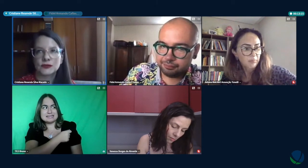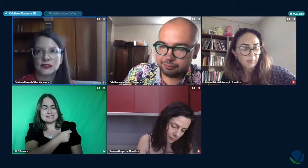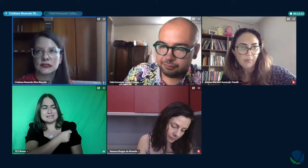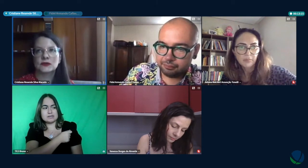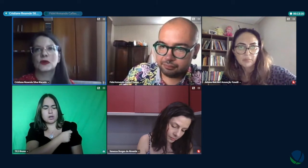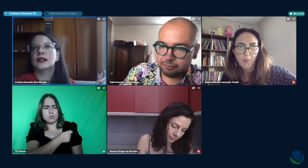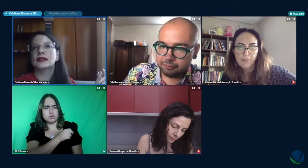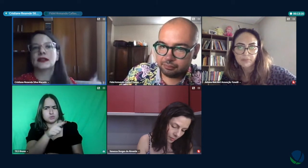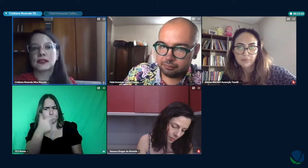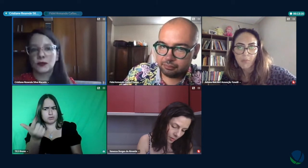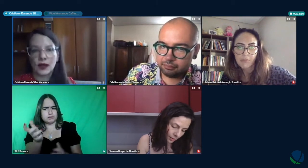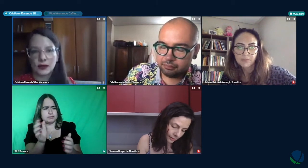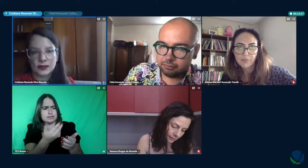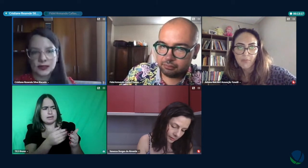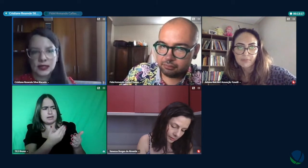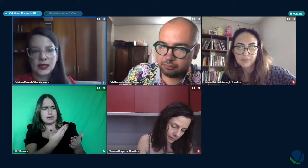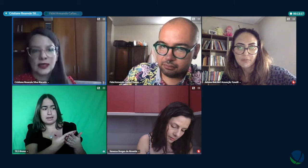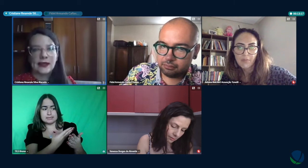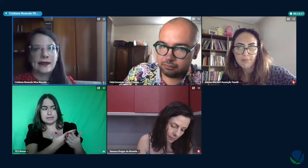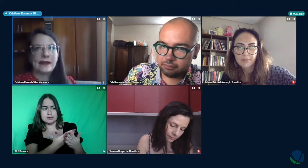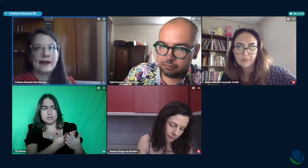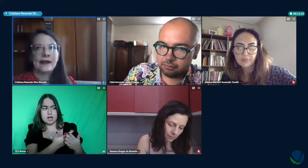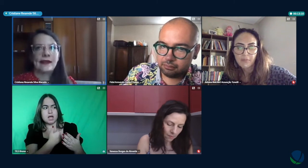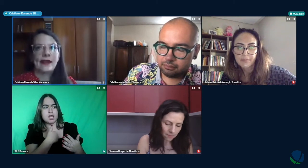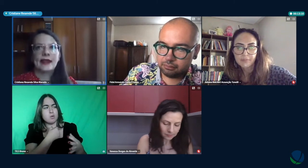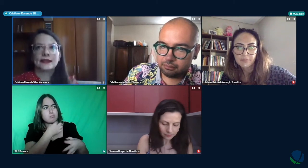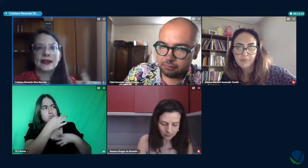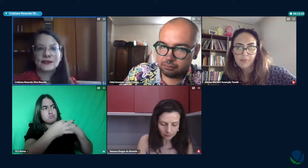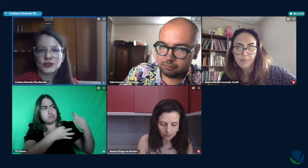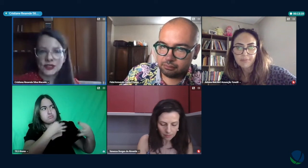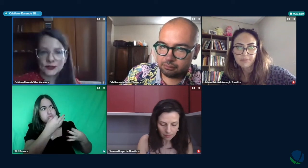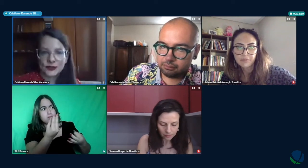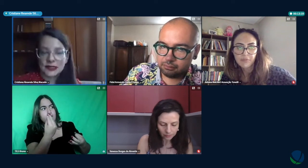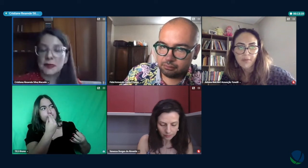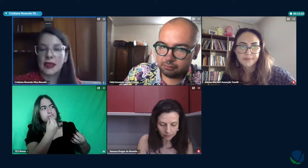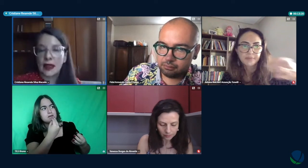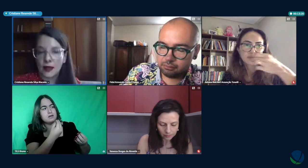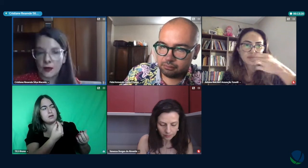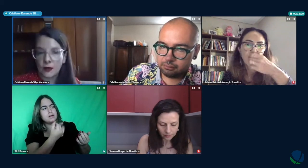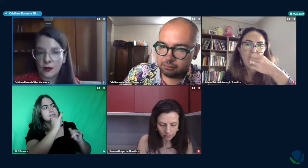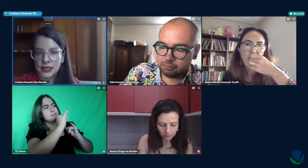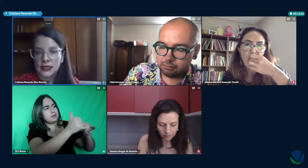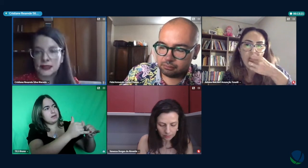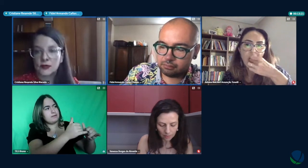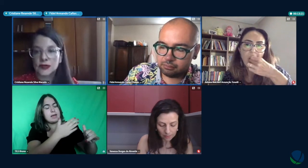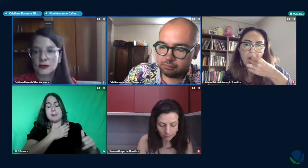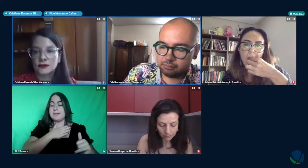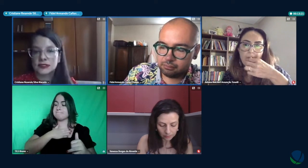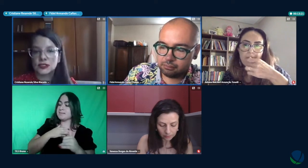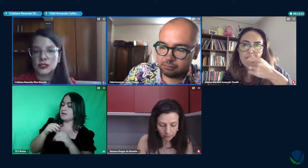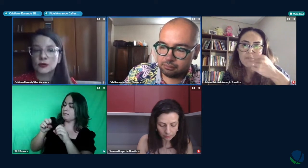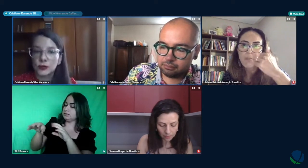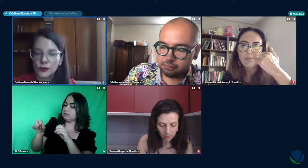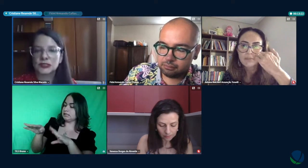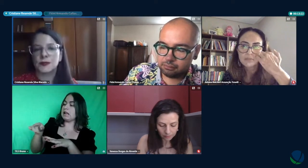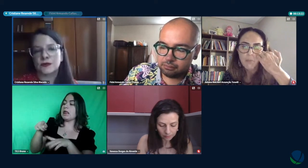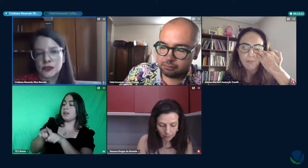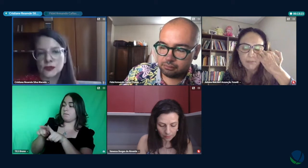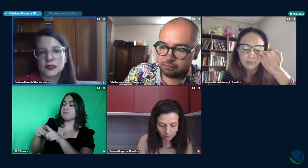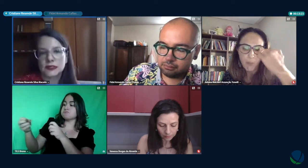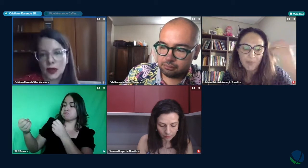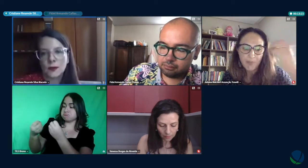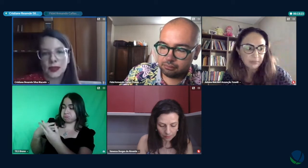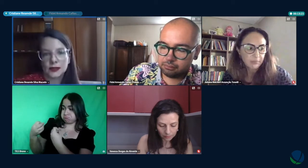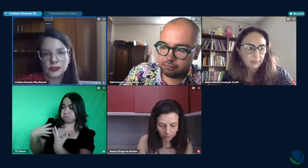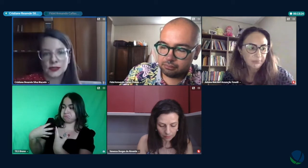dava sugestões às vezes quando ela tava dando aula ela dava sugestões na minha aula sentiam duas